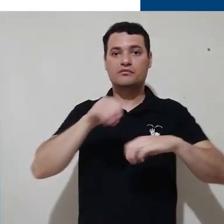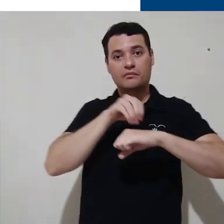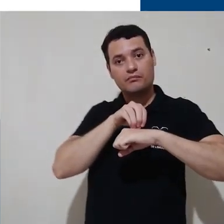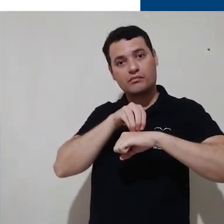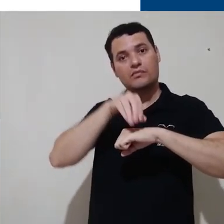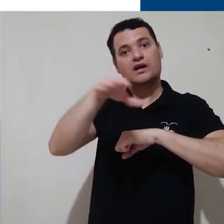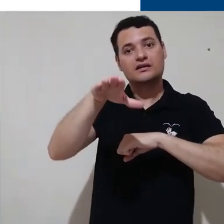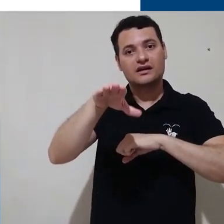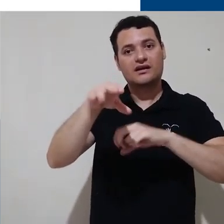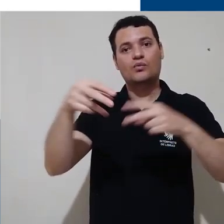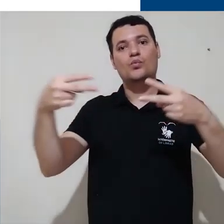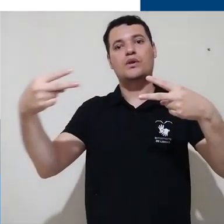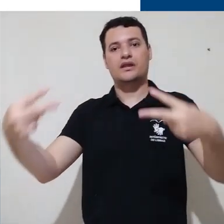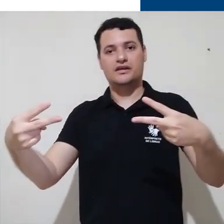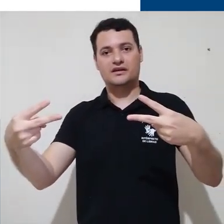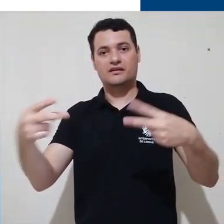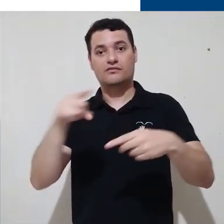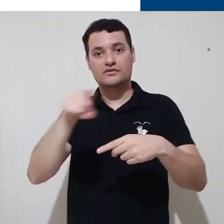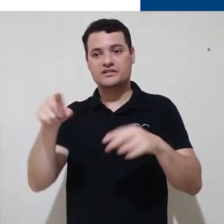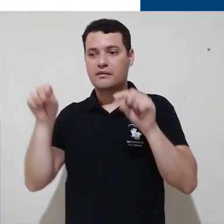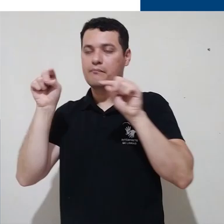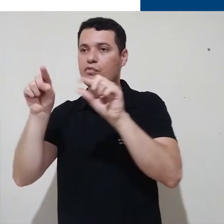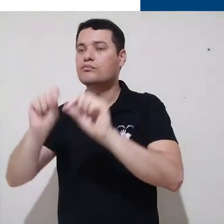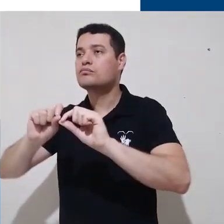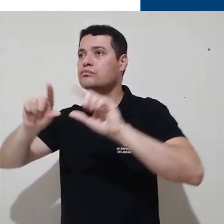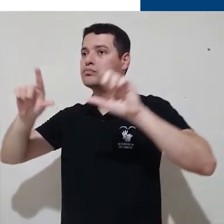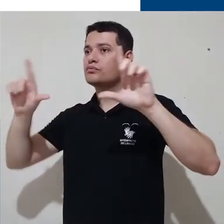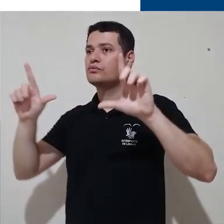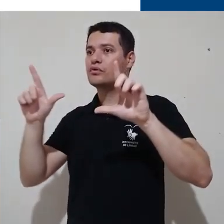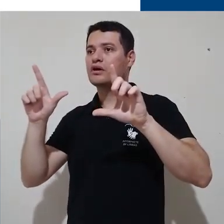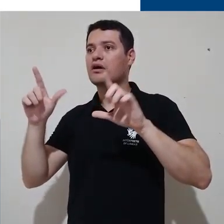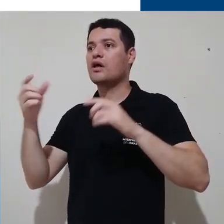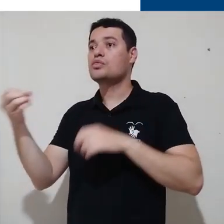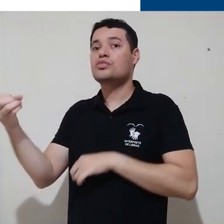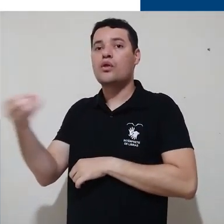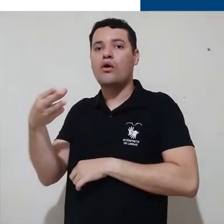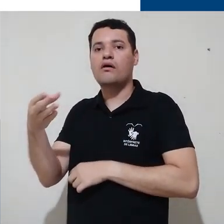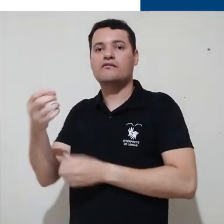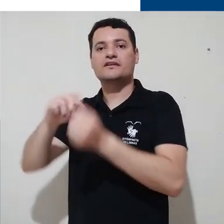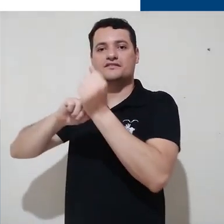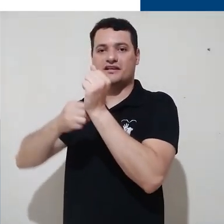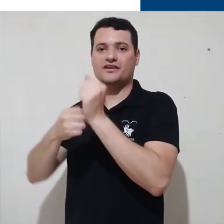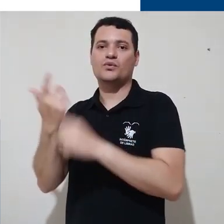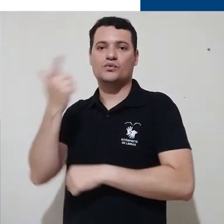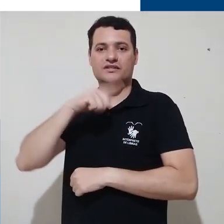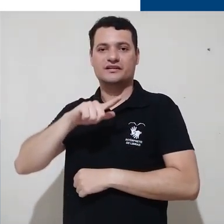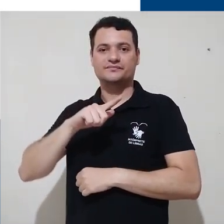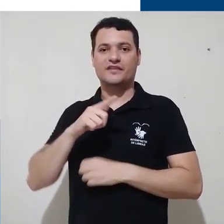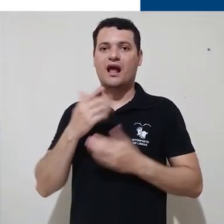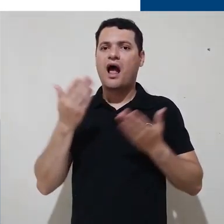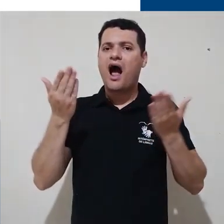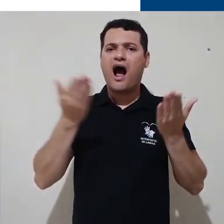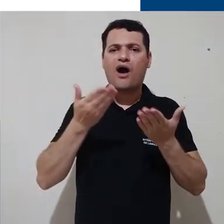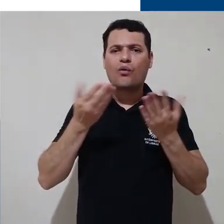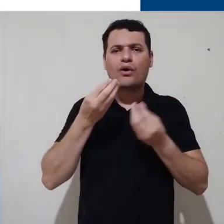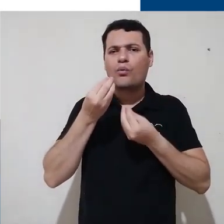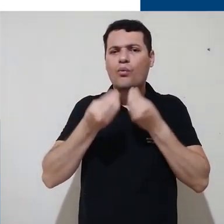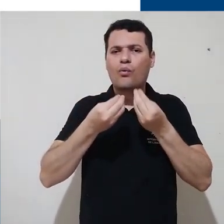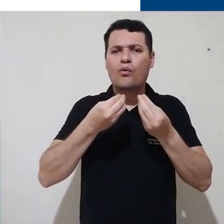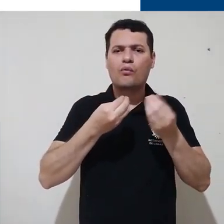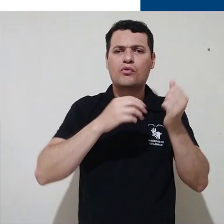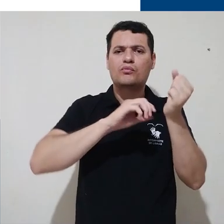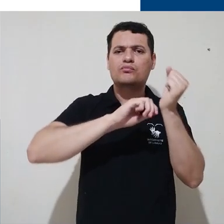com um link que dará acesso a uma página onde você pode escolher sua nova senha. E agora faremos uma